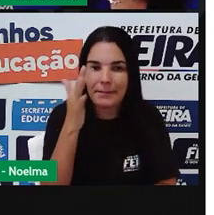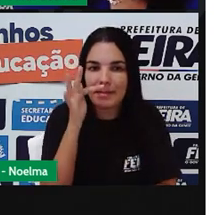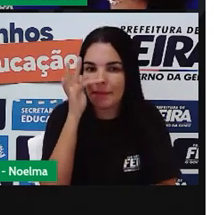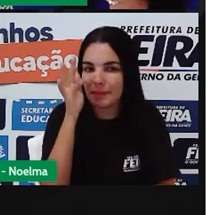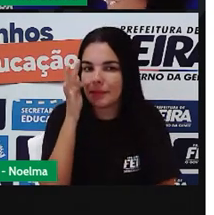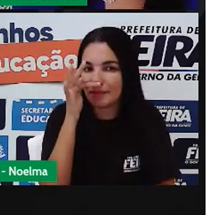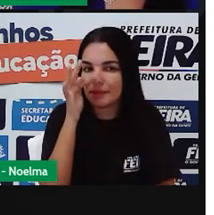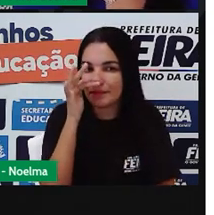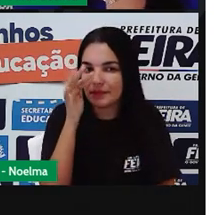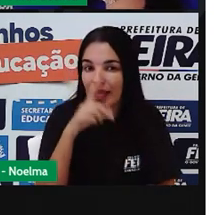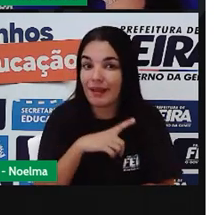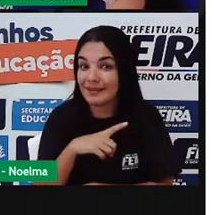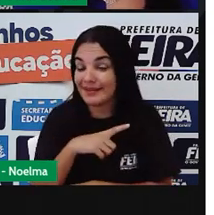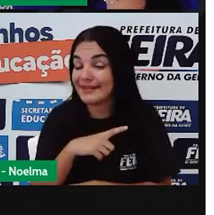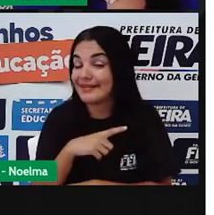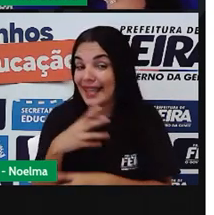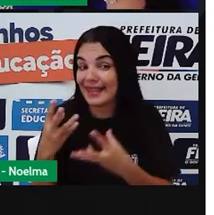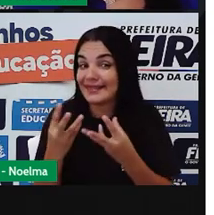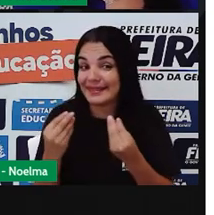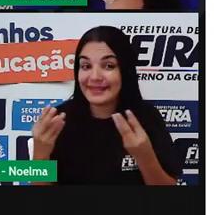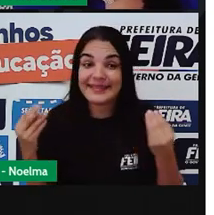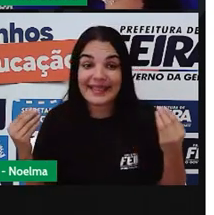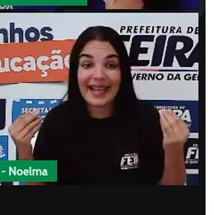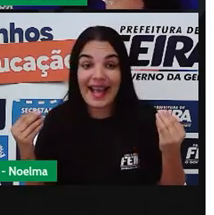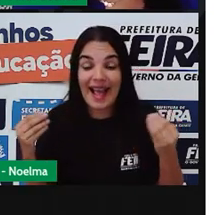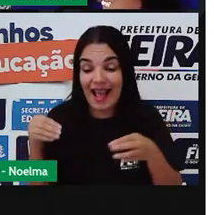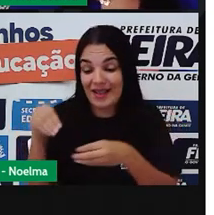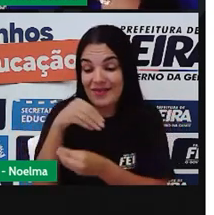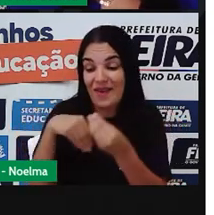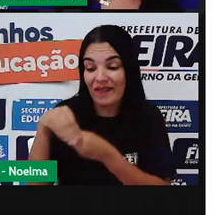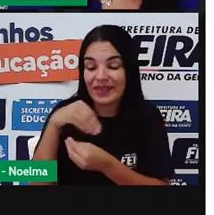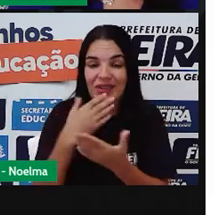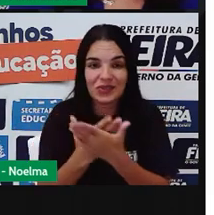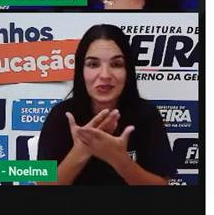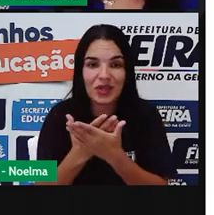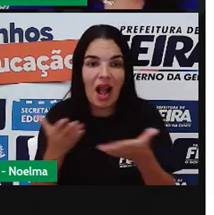Esse vídeo tem tudo a ver com o a gente vai estudar hoje.